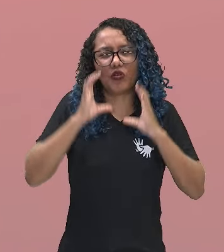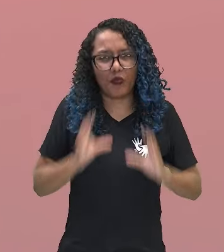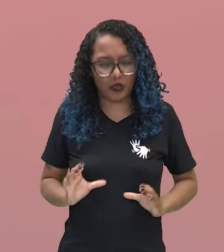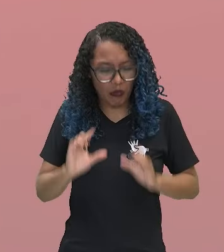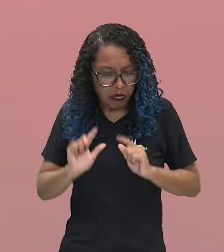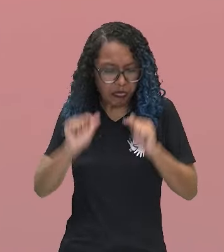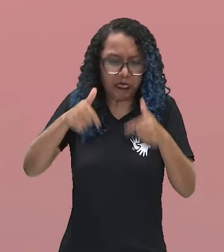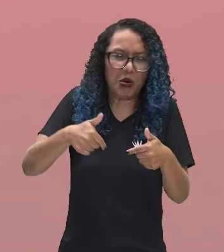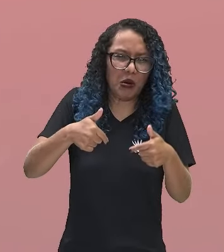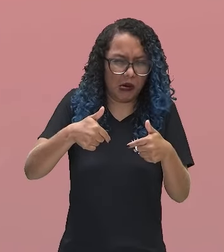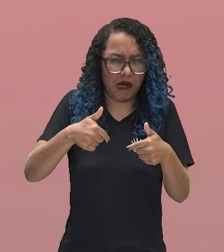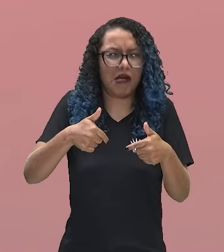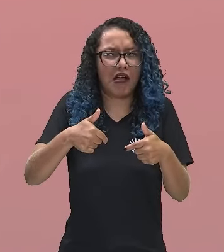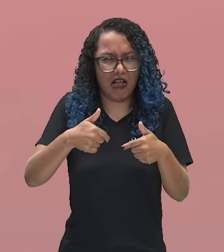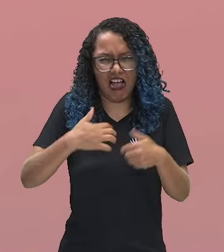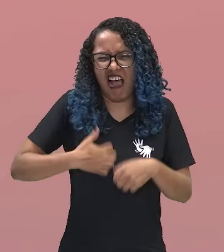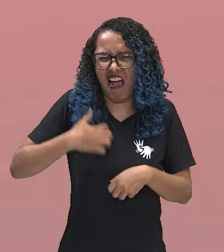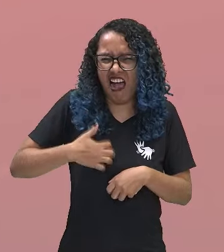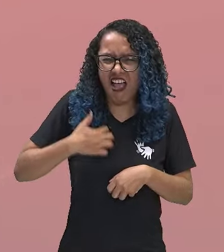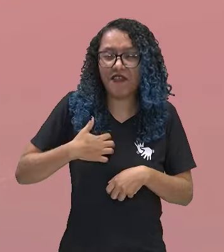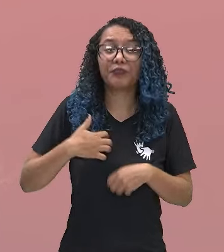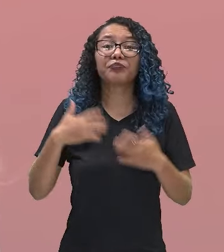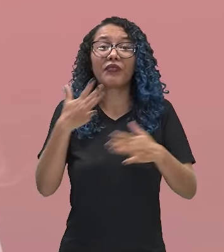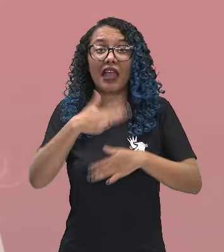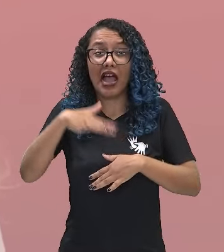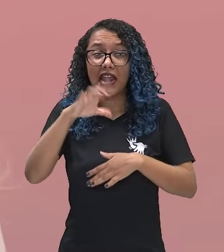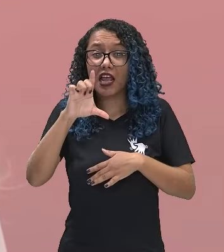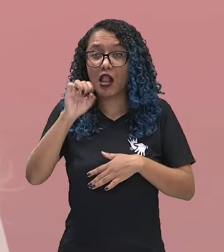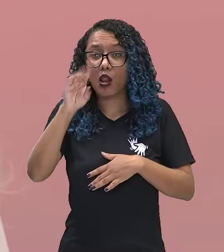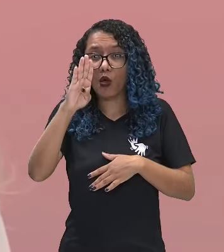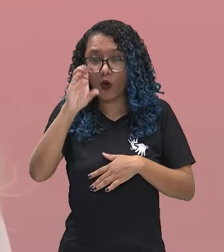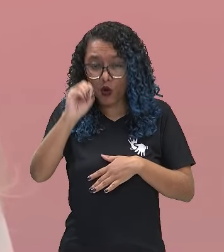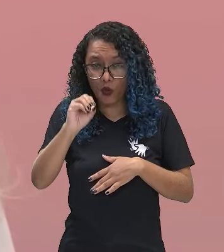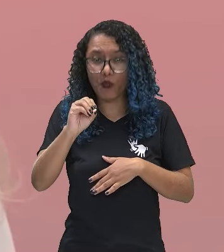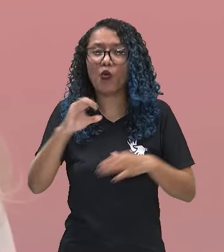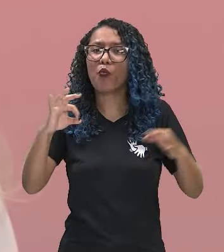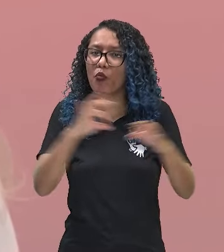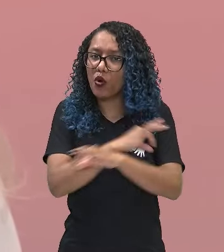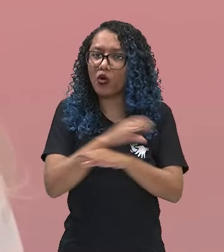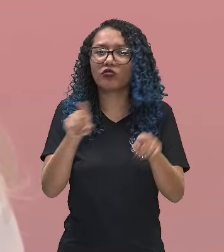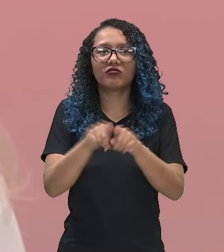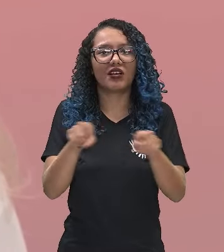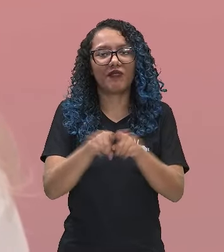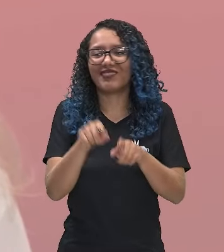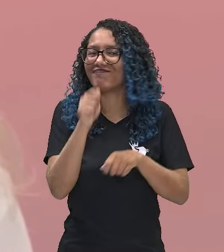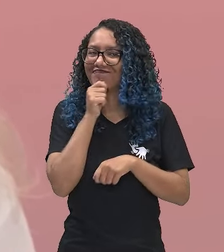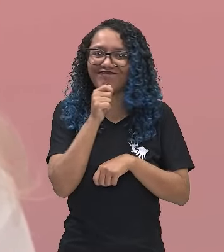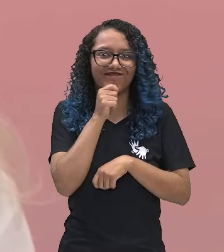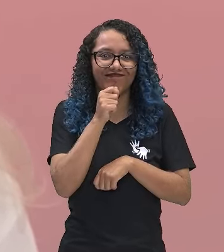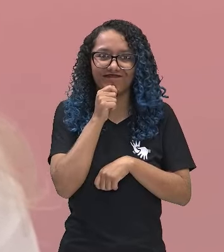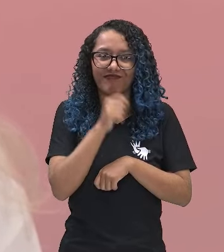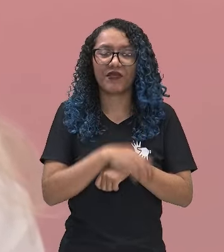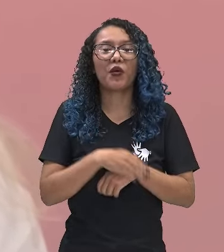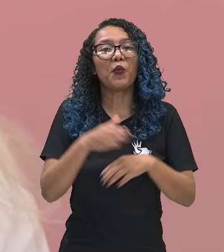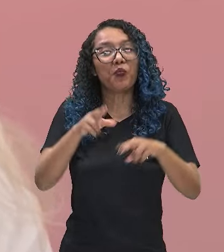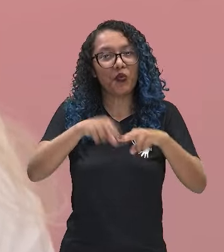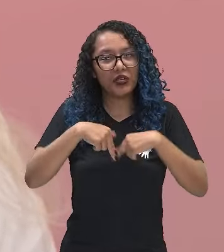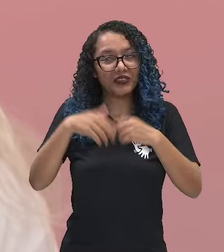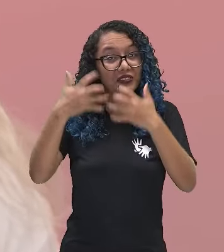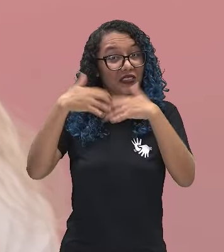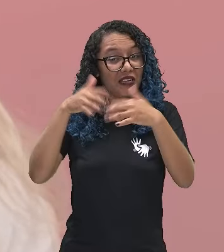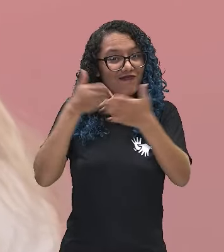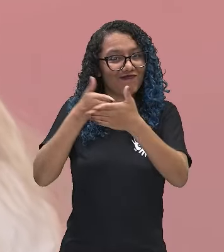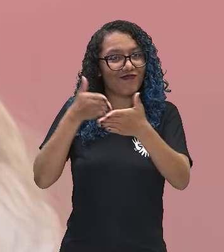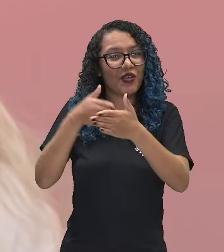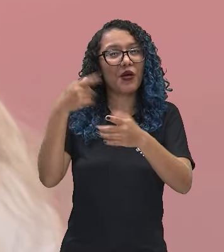lobos frontais do cérebro, por sua vez, não estão totalmente desenvolvidos nesses anos, o que limita a função cerebral na